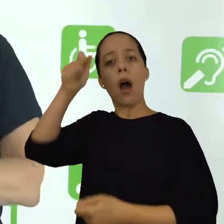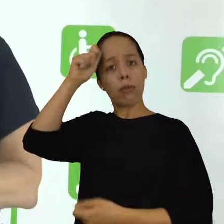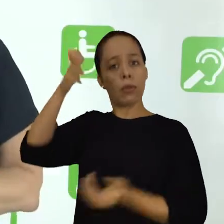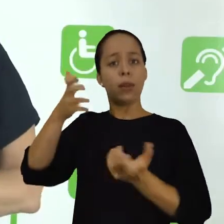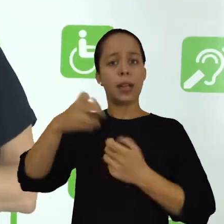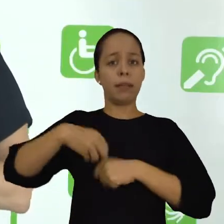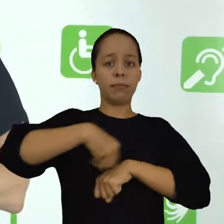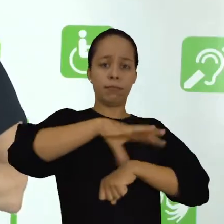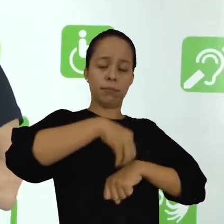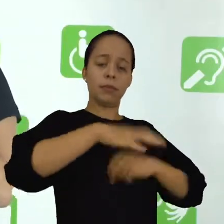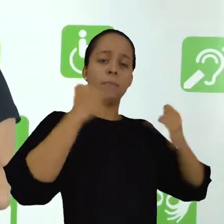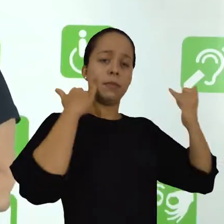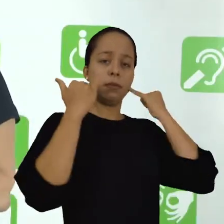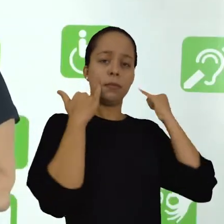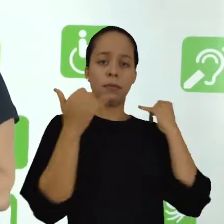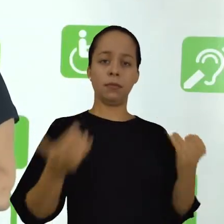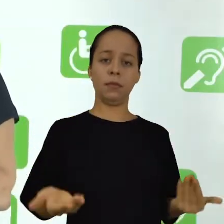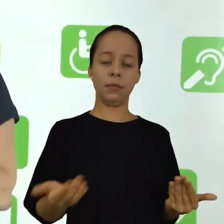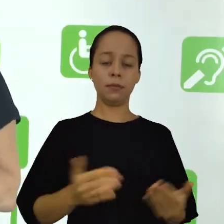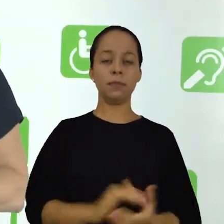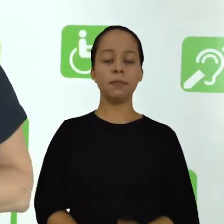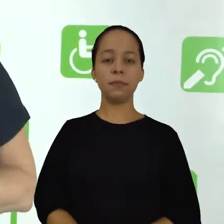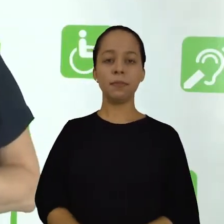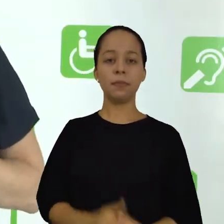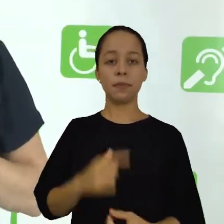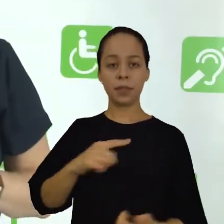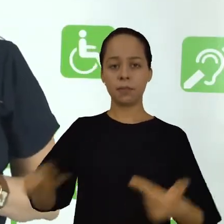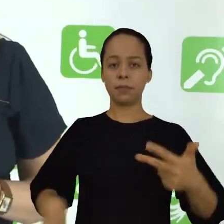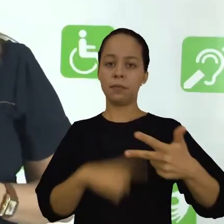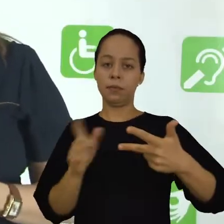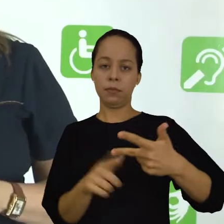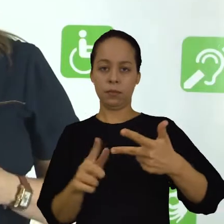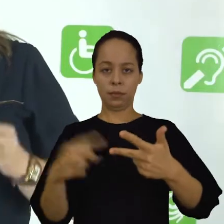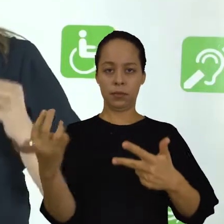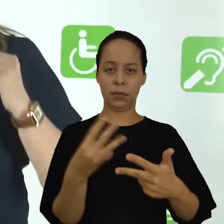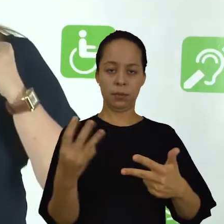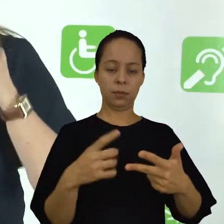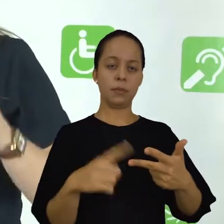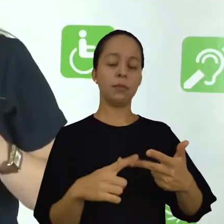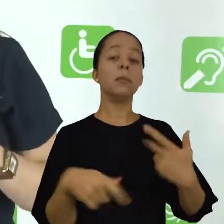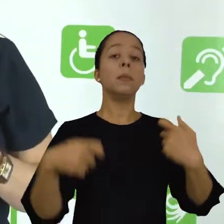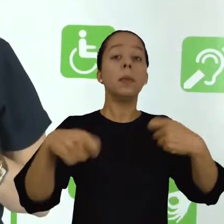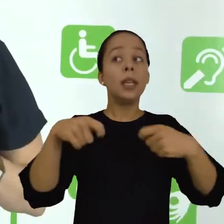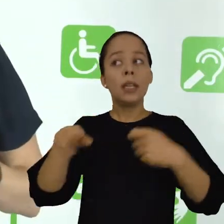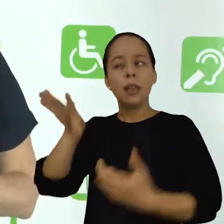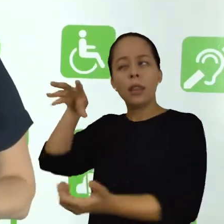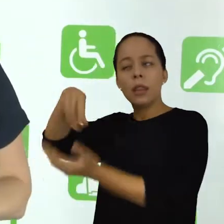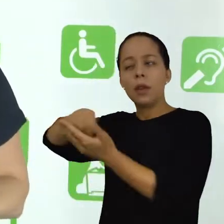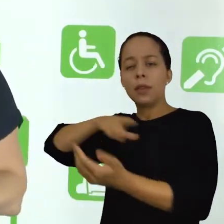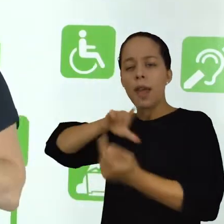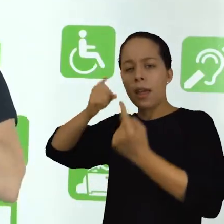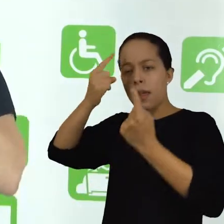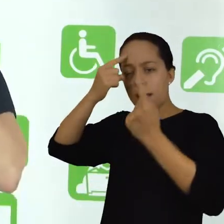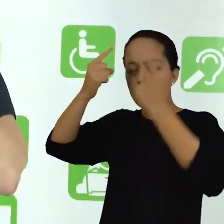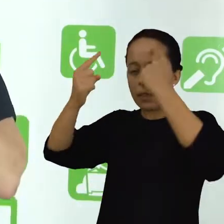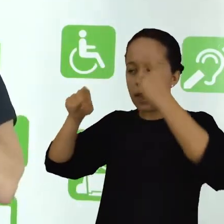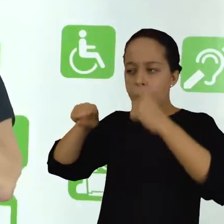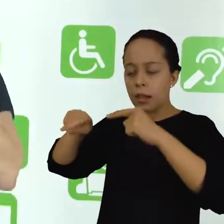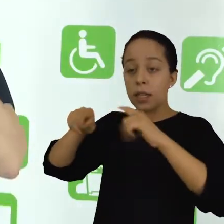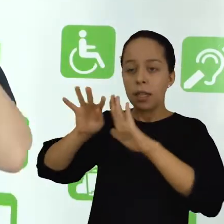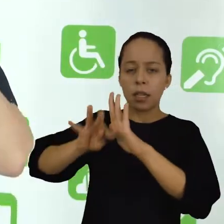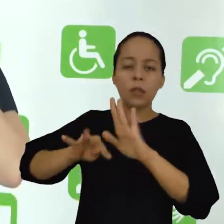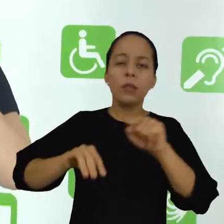o autor se atende. Uma terceira é você organizar as próprias